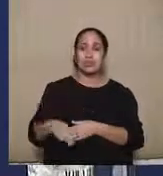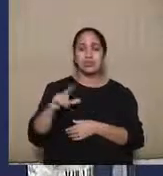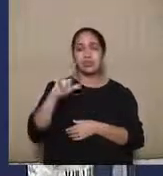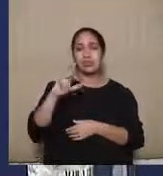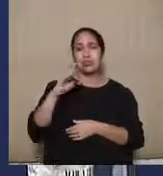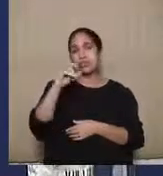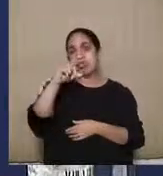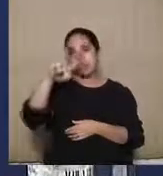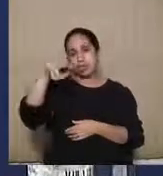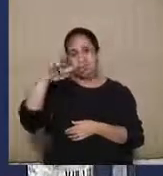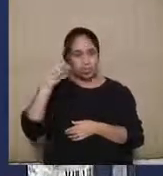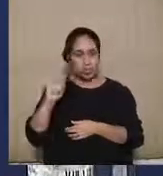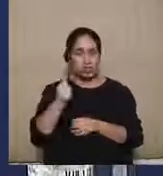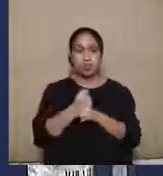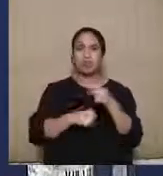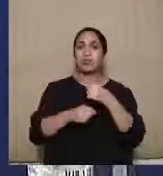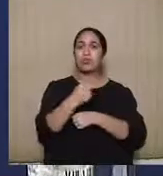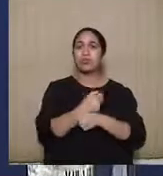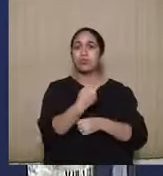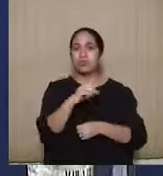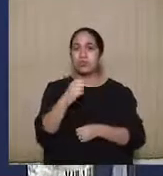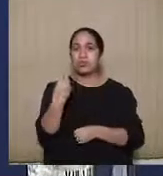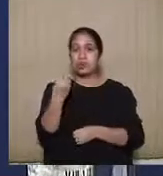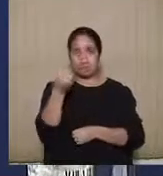2016. Temos aqui vários outros.